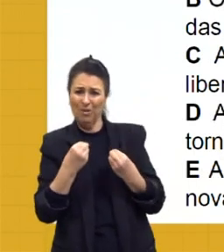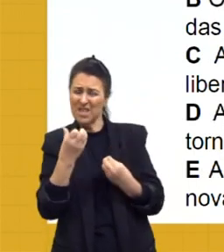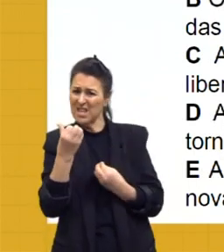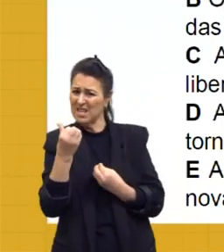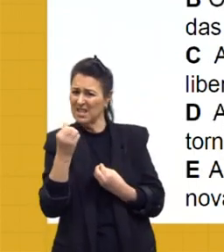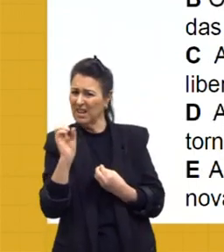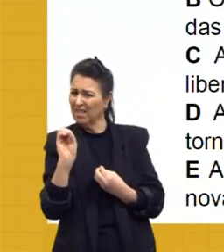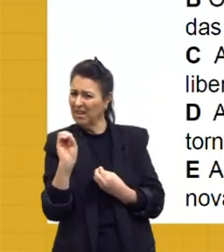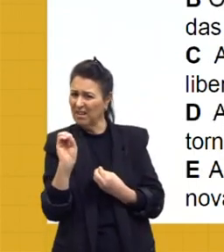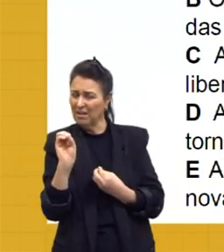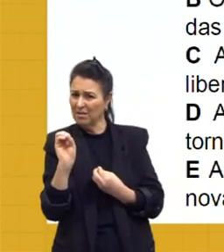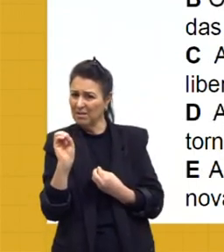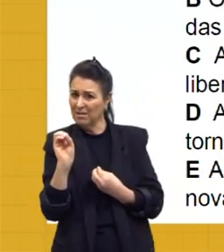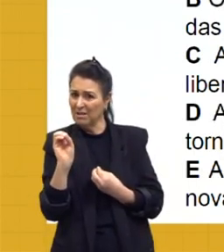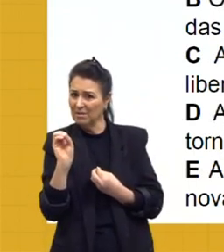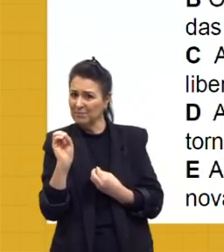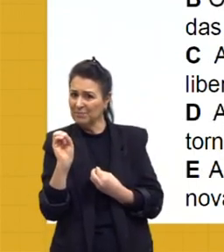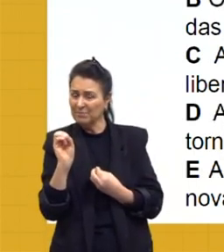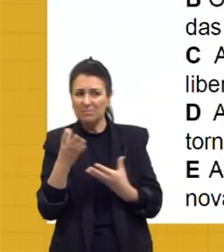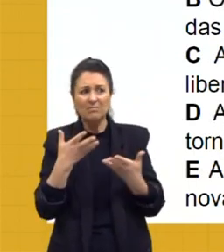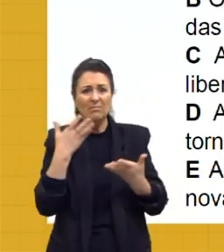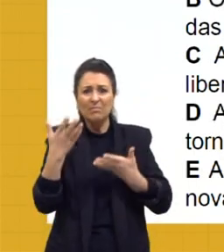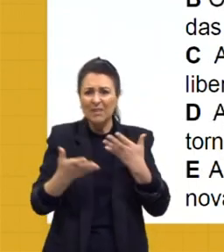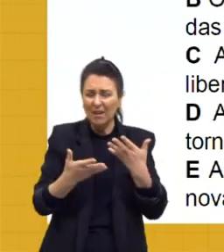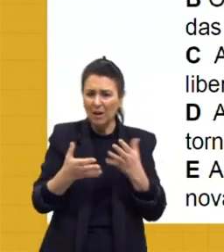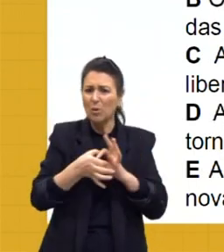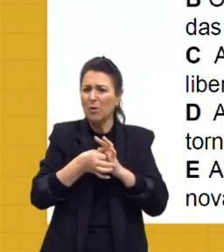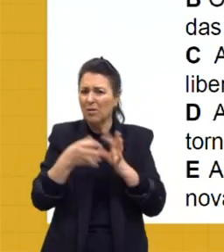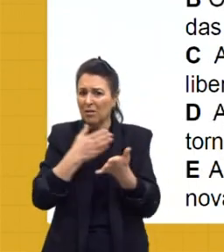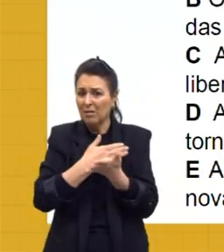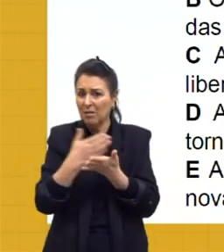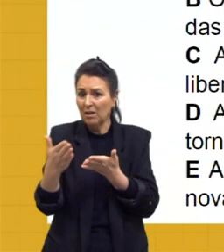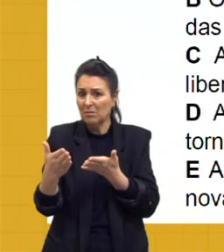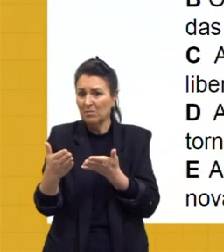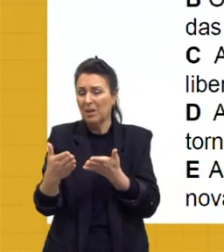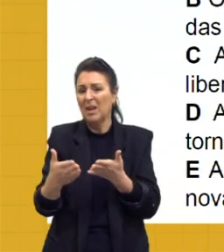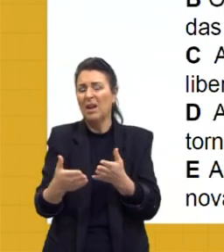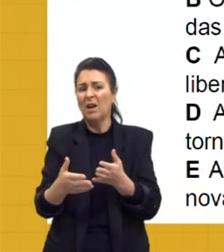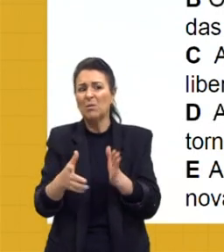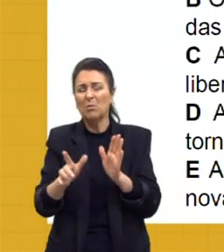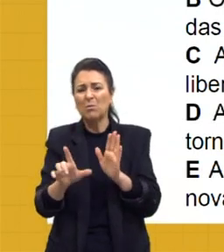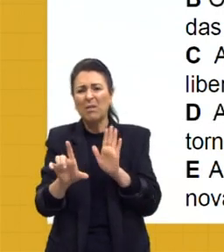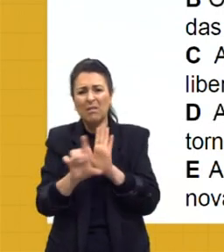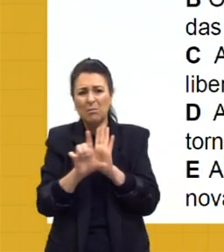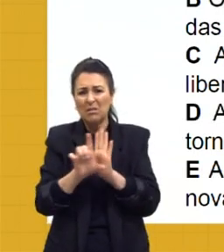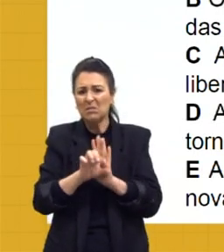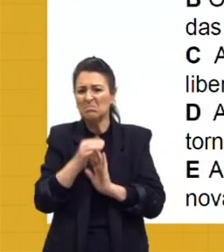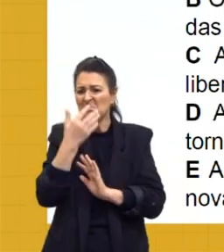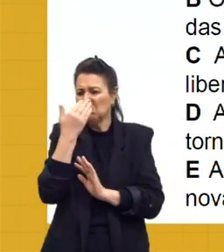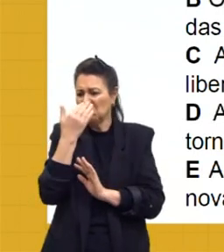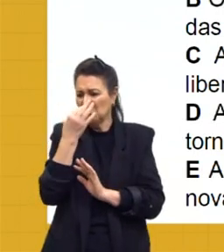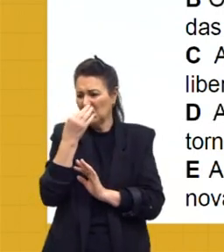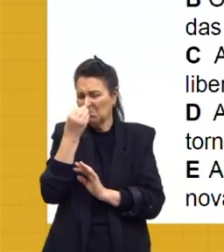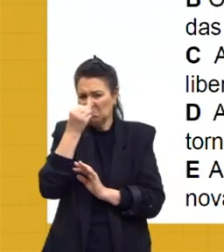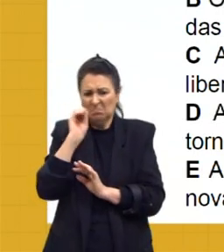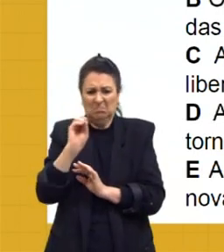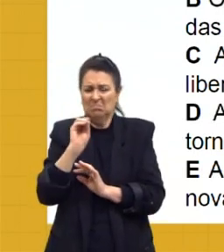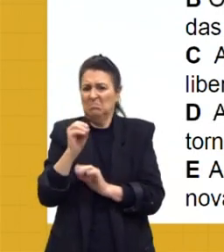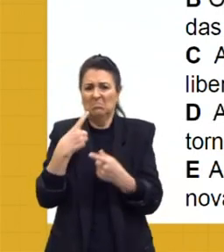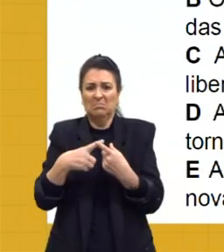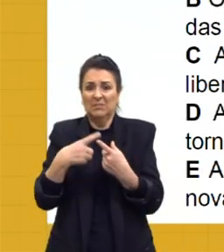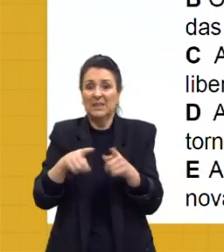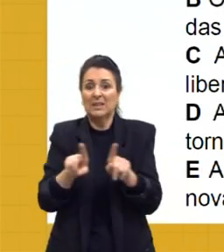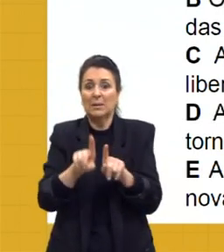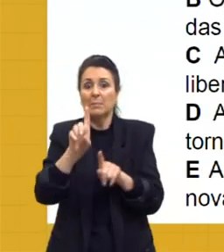Poucos escravizados chegavam nessa idade, uma lei vista como uma lei um pouco cruel até. E daí, em 1888, a lei